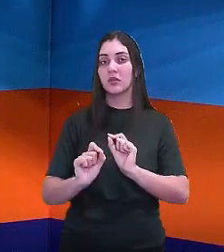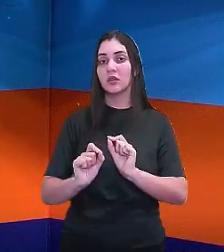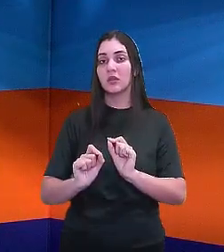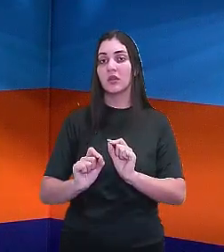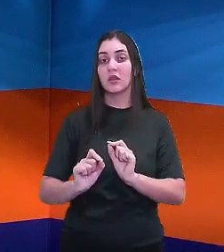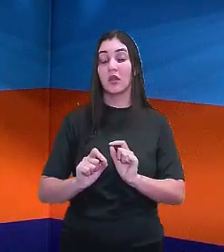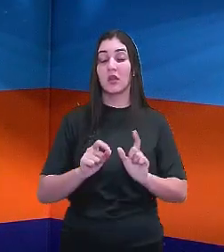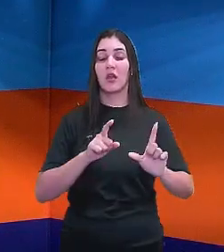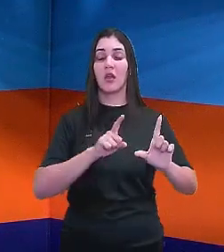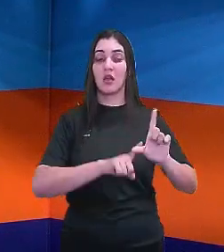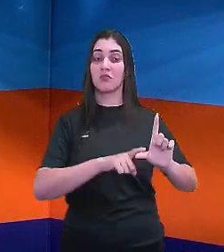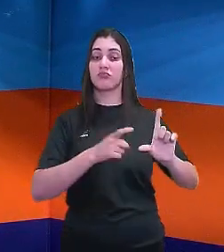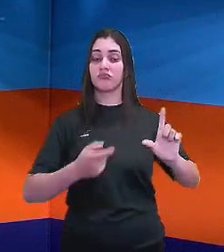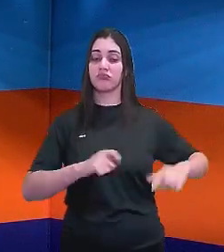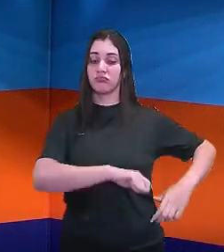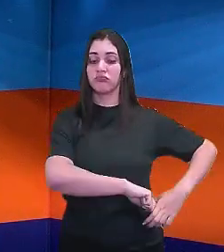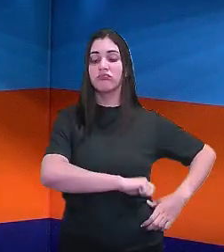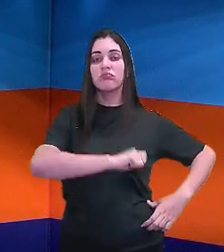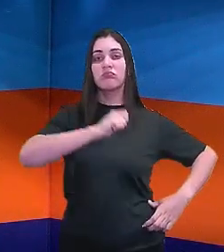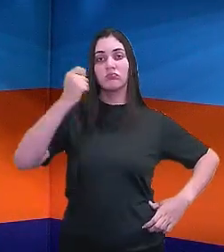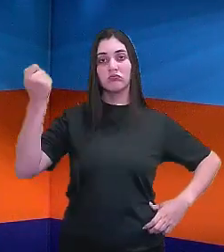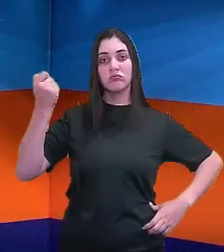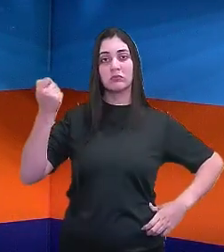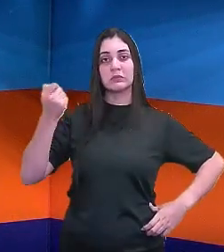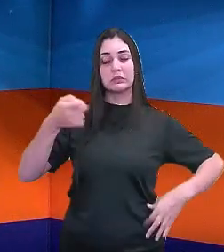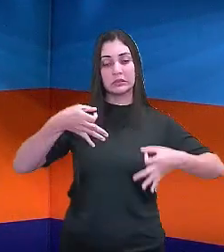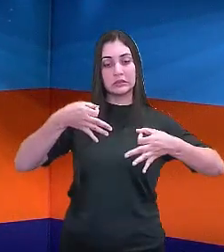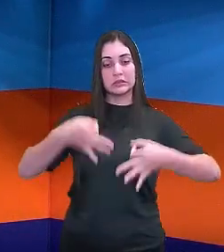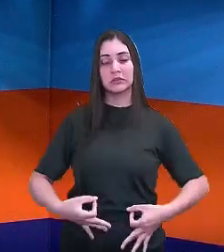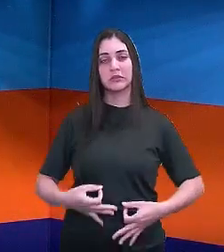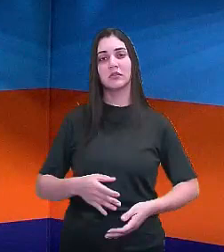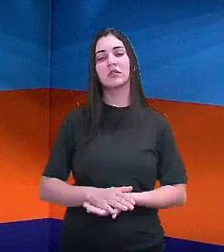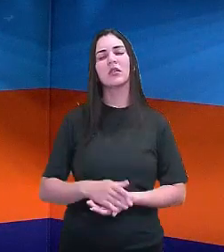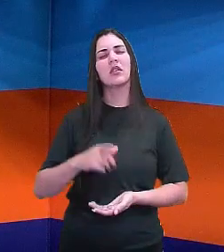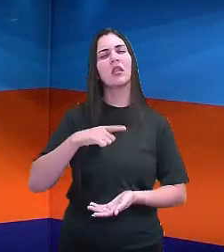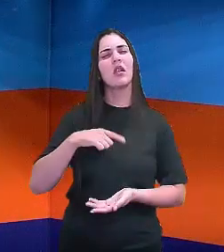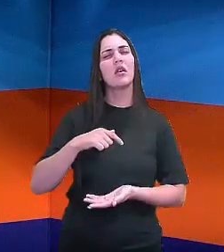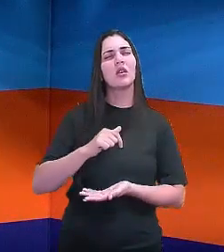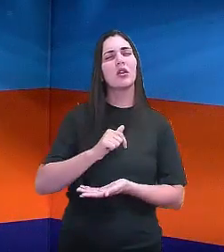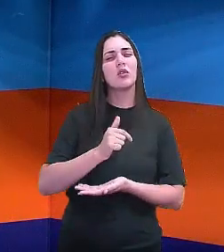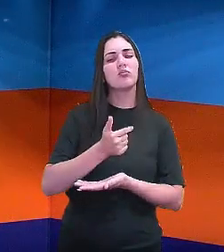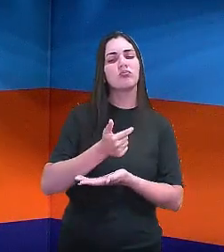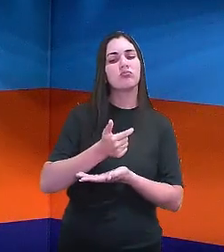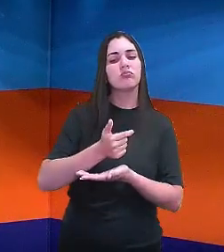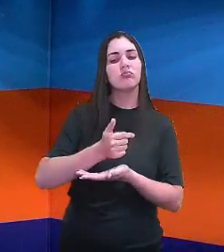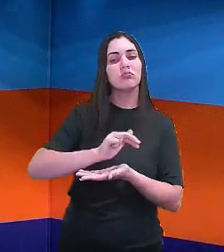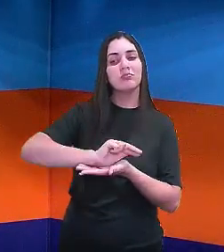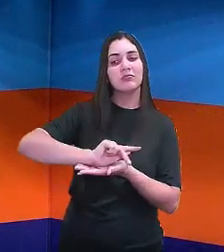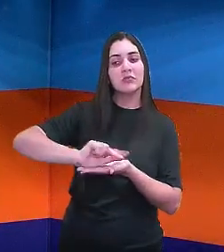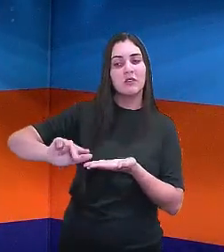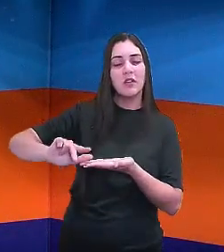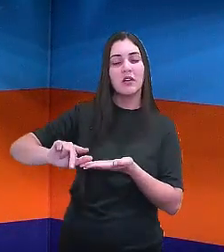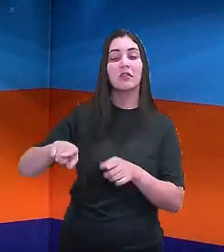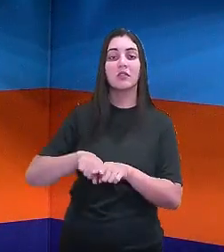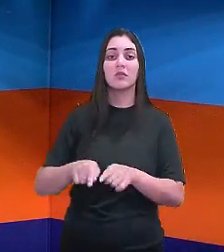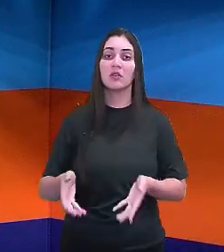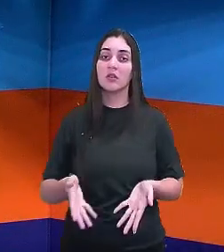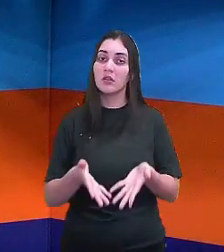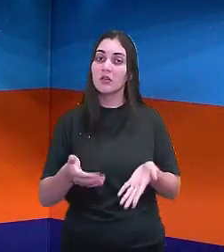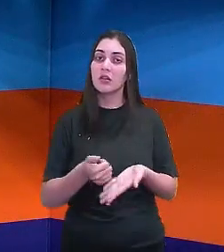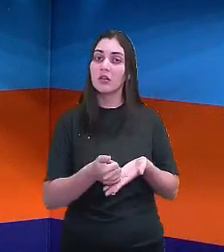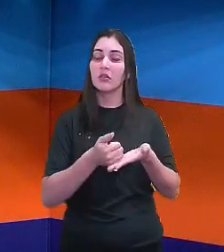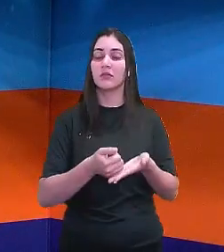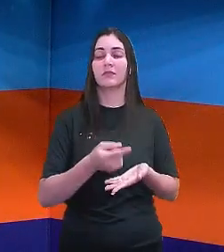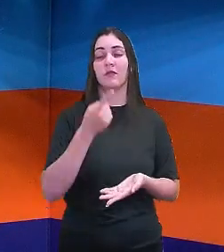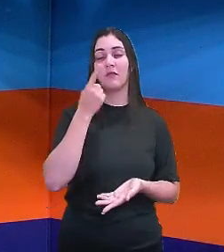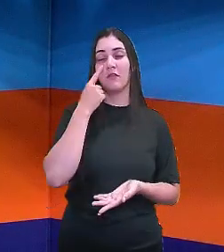proclamação da independência, ela se consolidasse. Agora, uma série de outros fatores também contribuíram, porque, vejam, aqui em